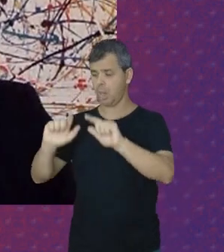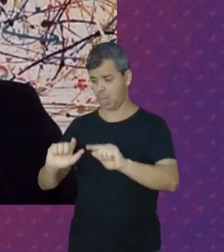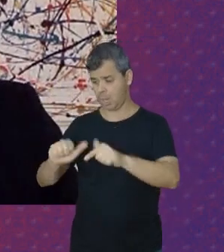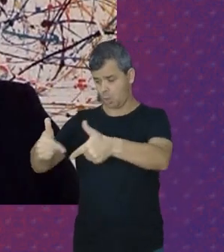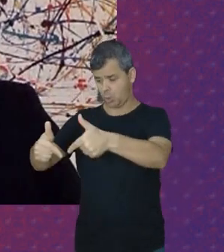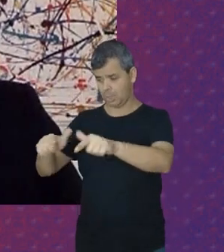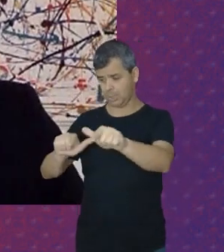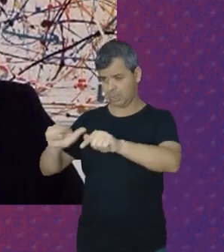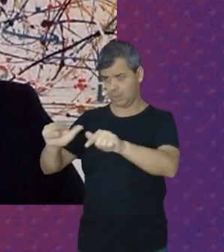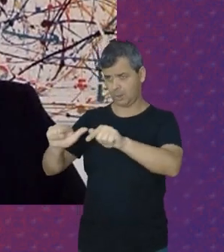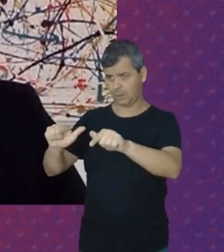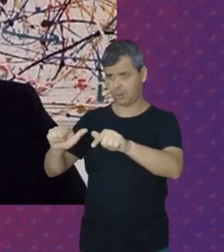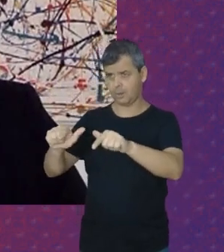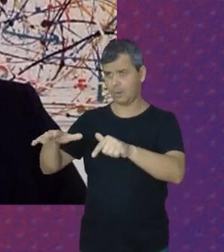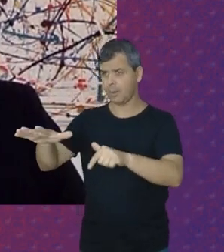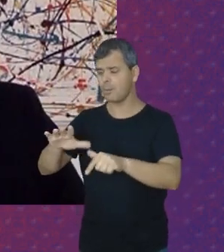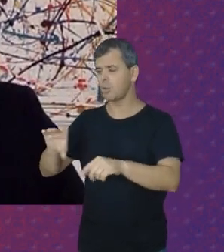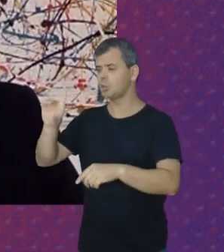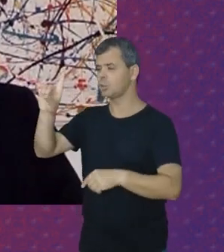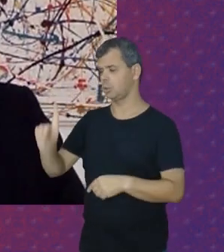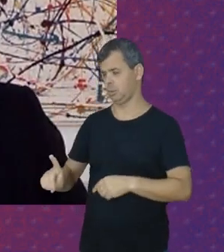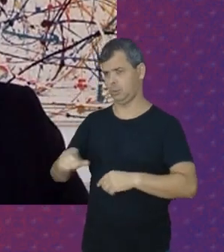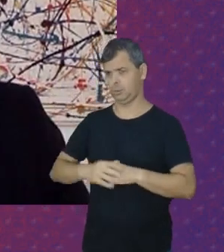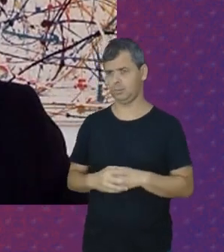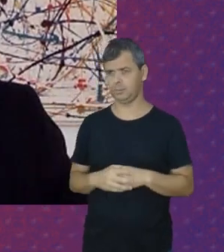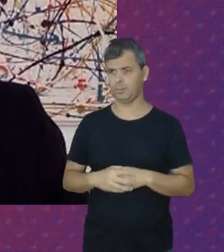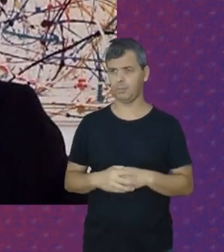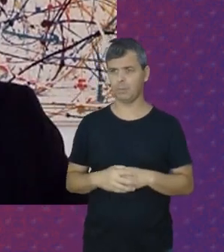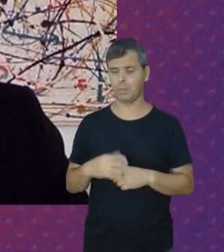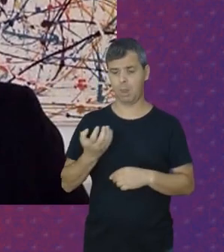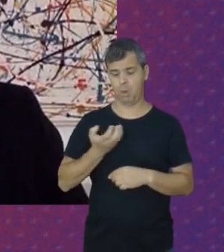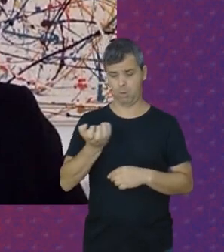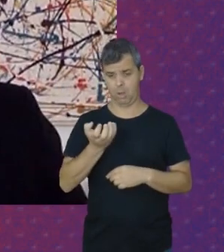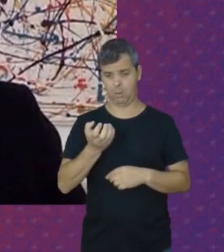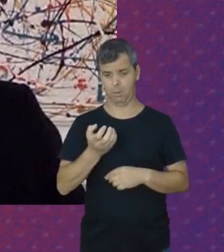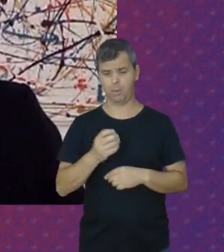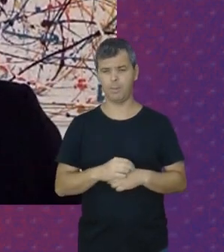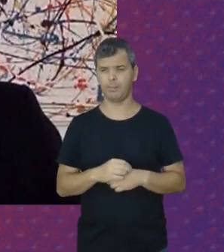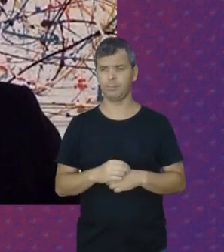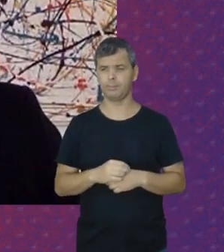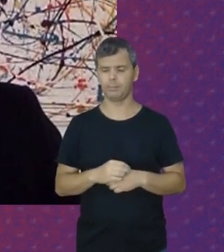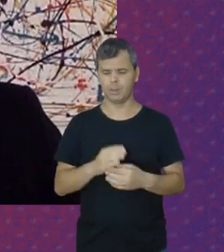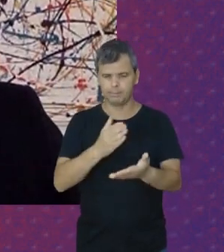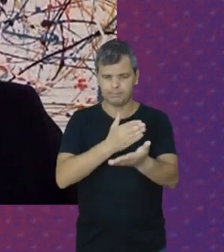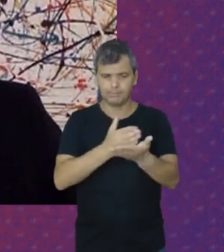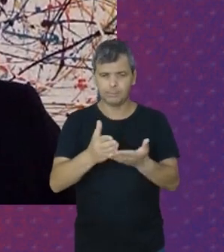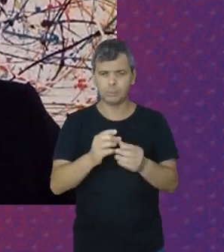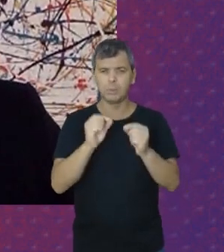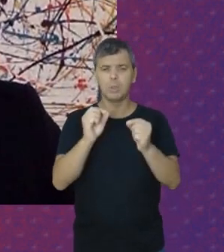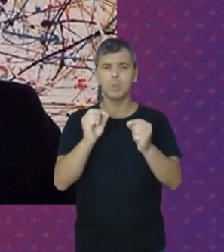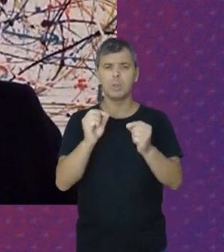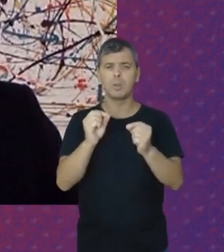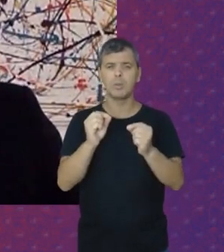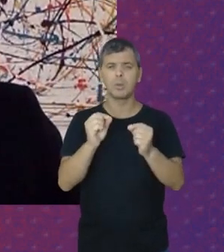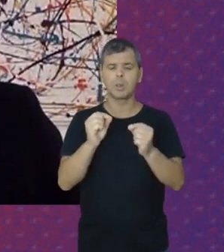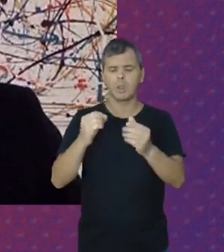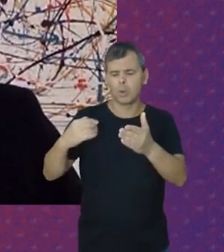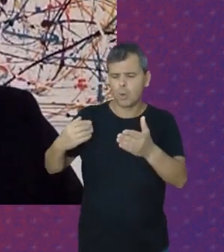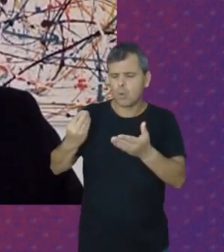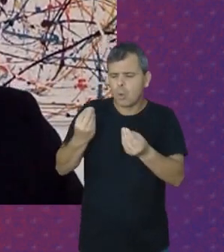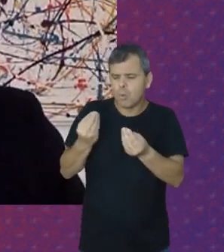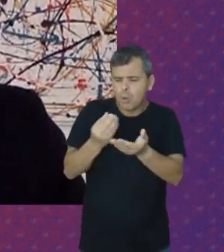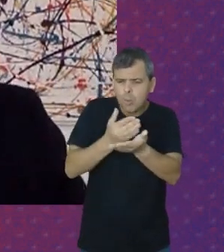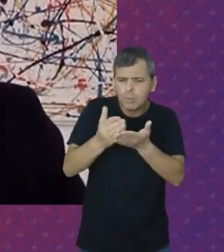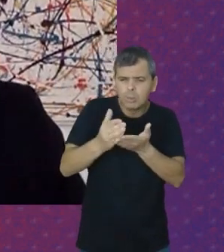Das trabalhadoras domésticas Por direitos Eu quero falar Para vocês Nesse início Sobre o pioneirismo De